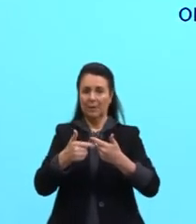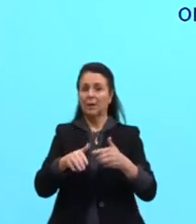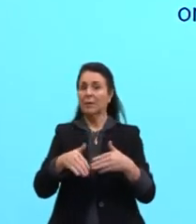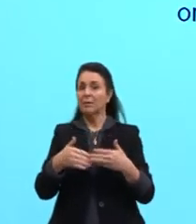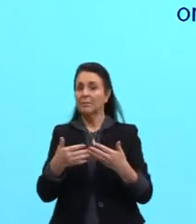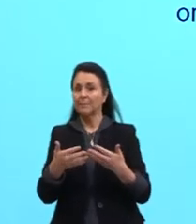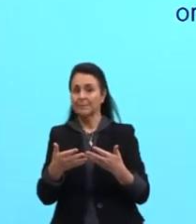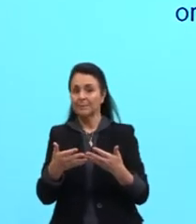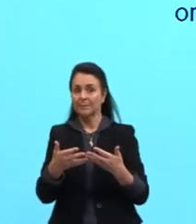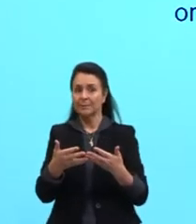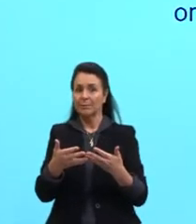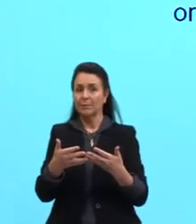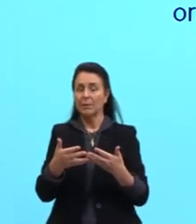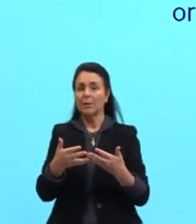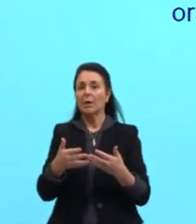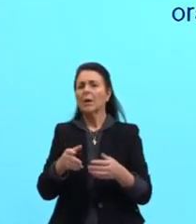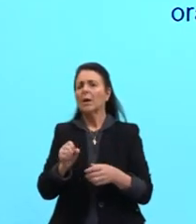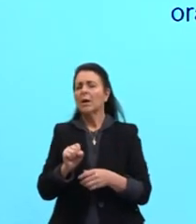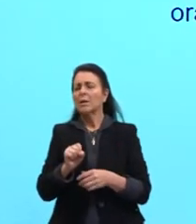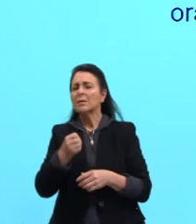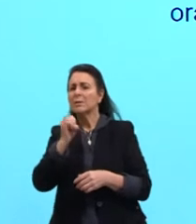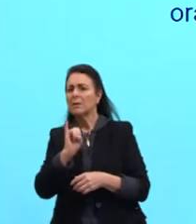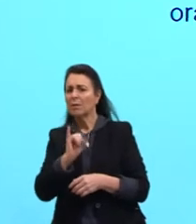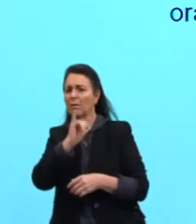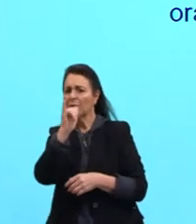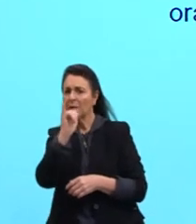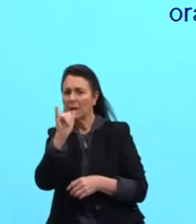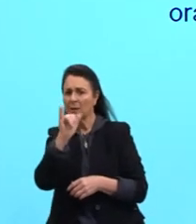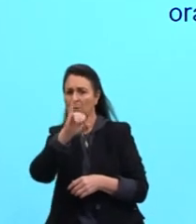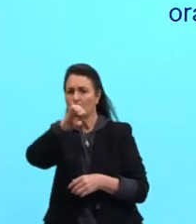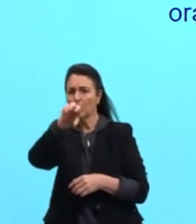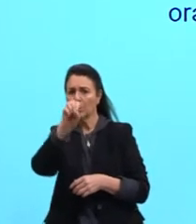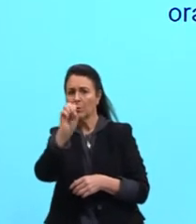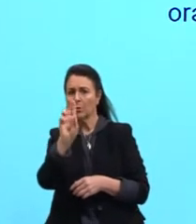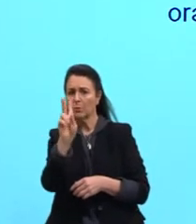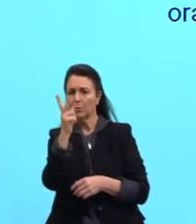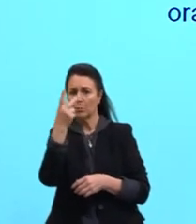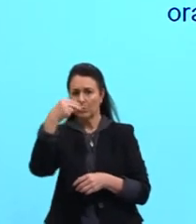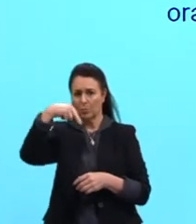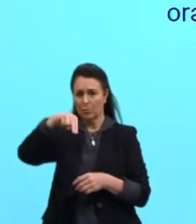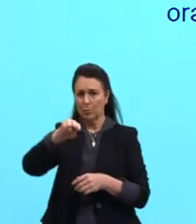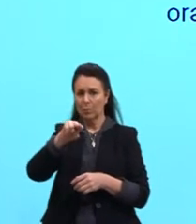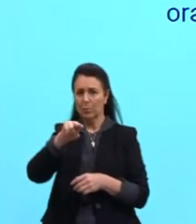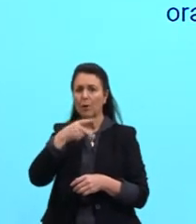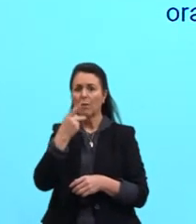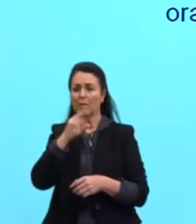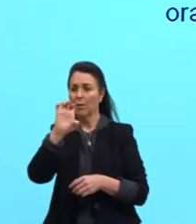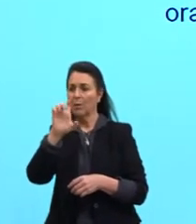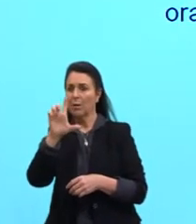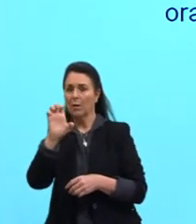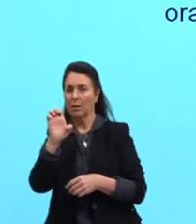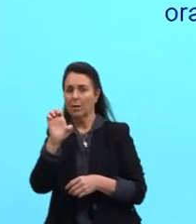Então, ao invés de eu dizer John, eu digo ele. He. Estou me referindo John como